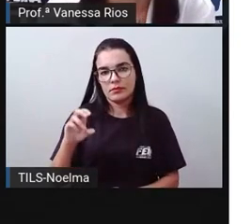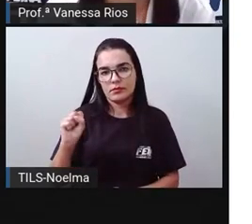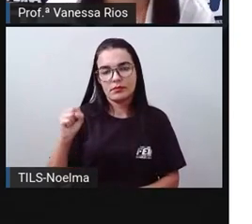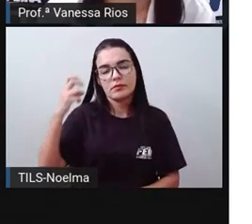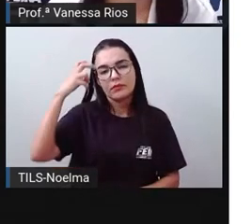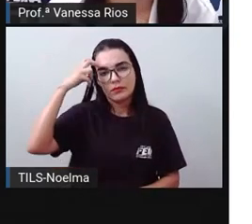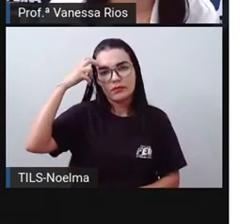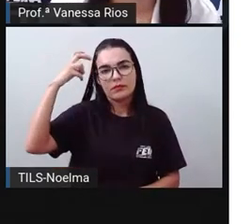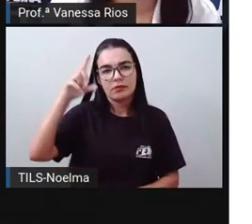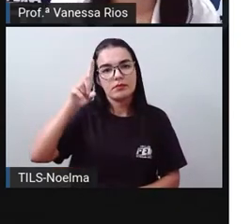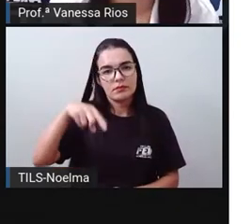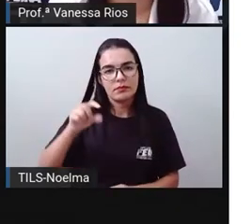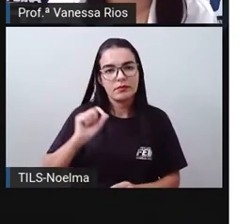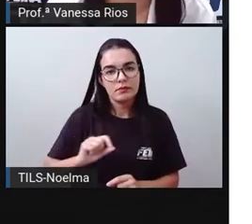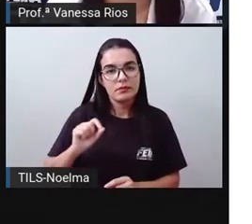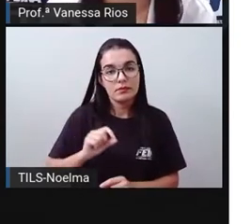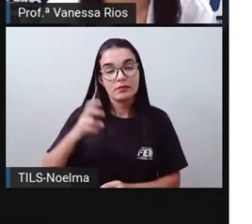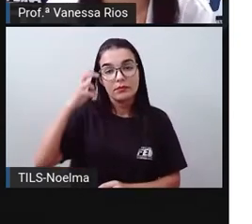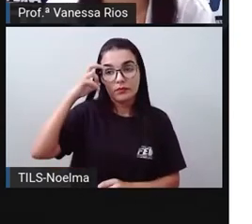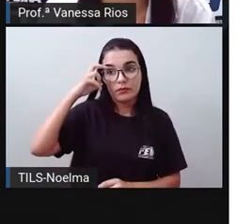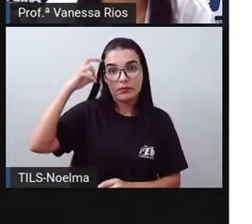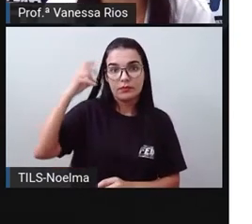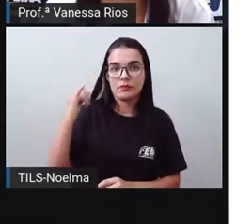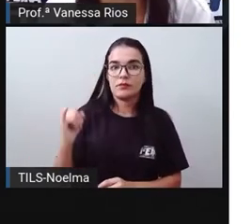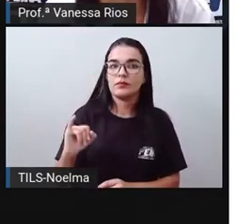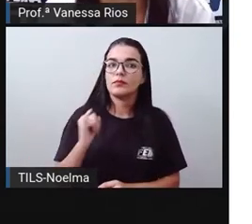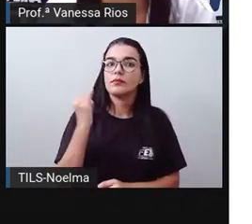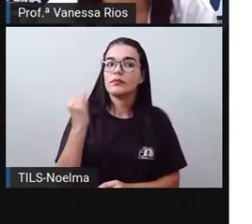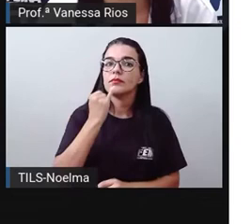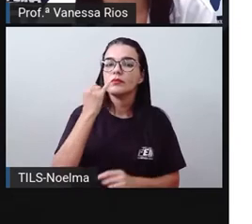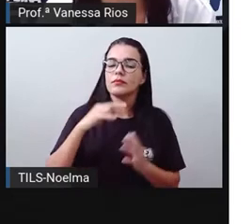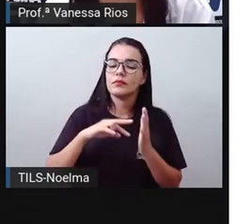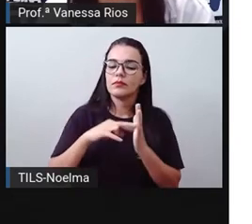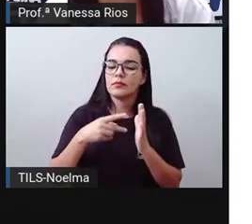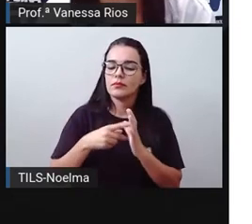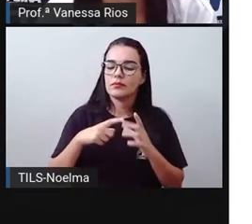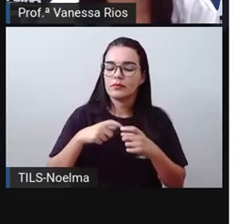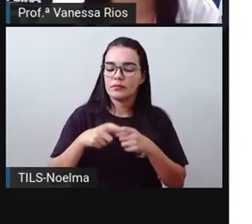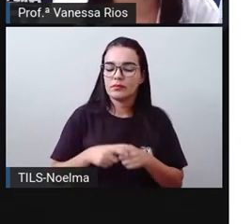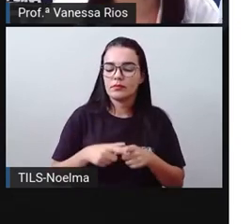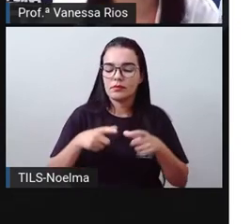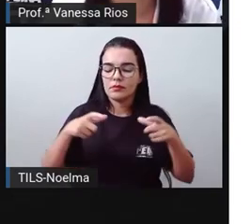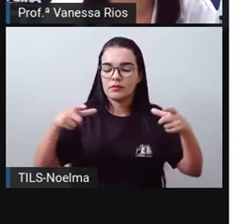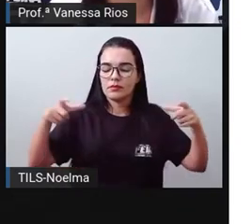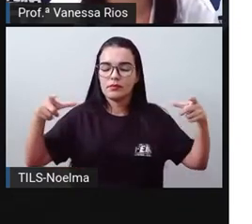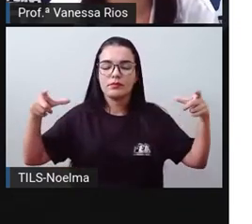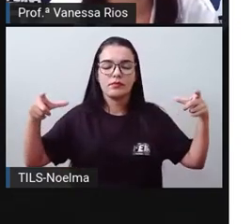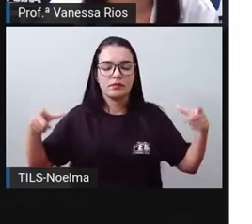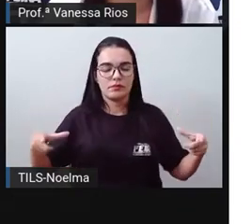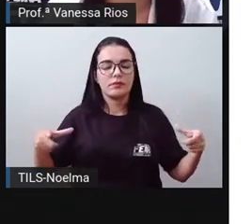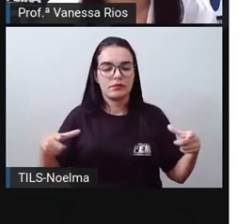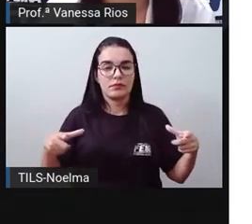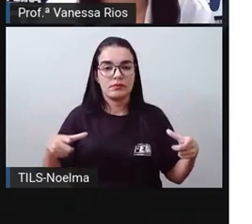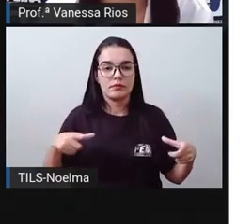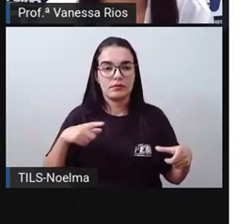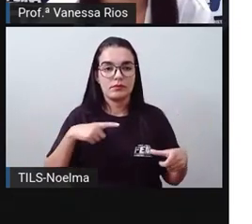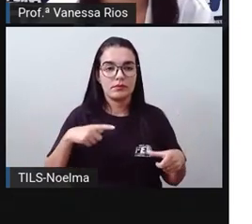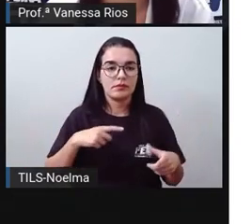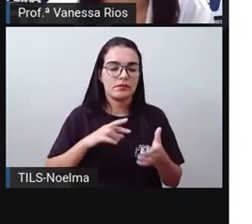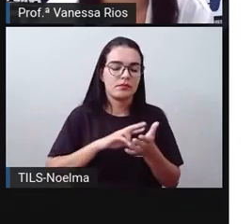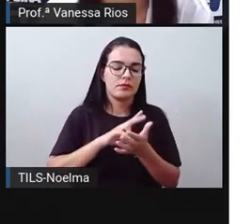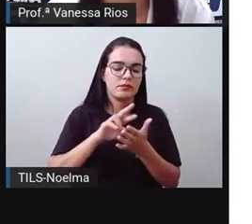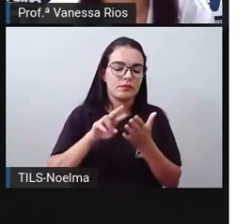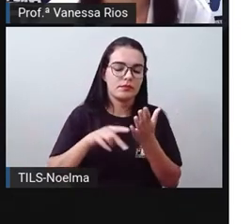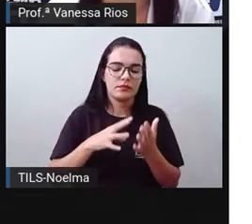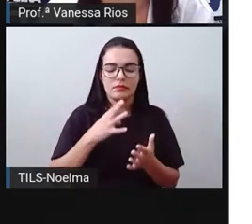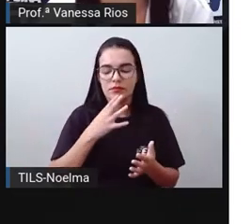cultura tem um significado bastante abrangente em relação a diversos conhecimentos,